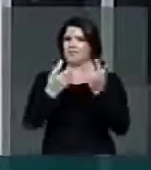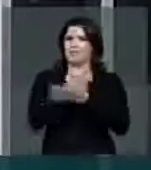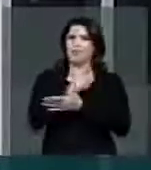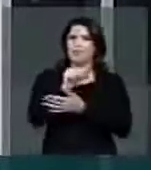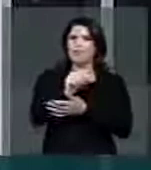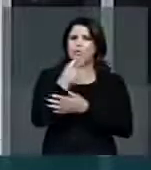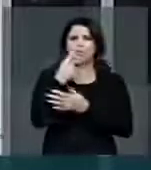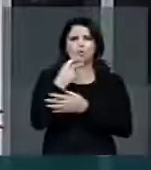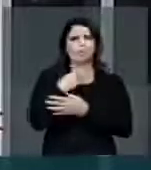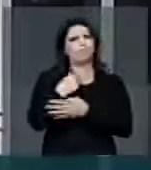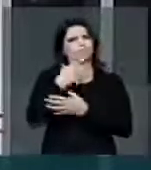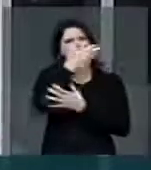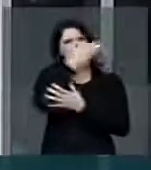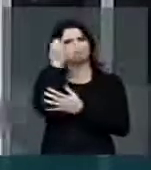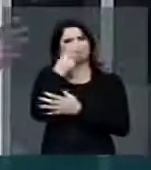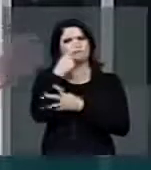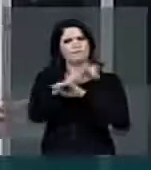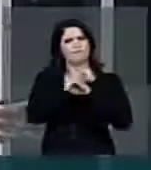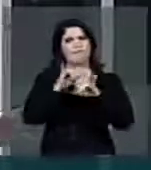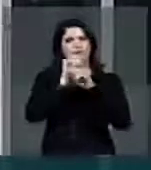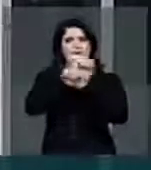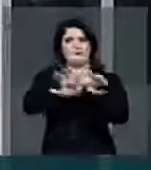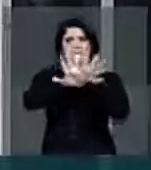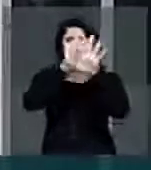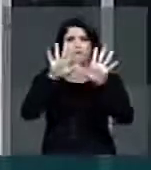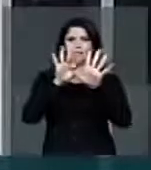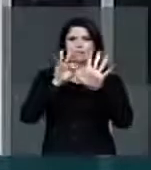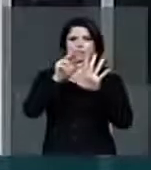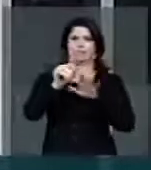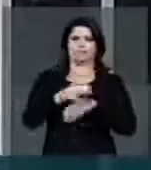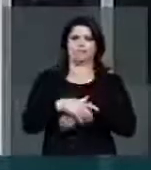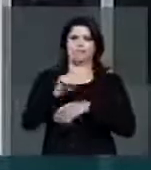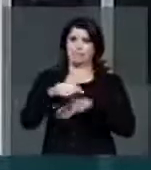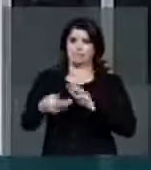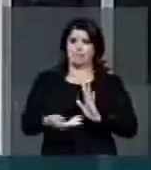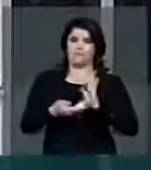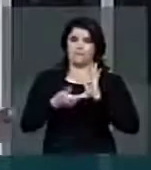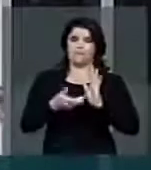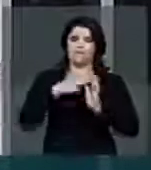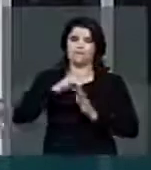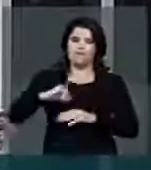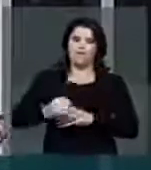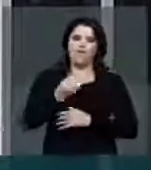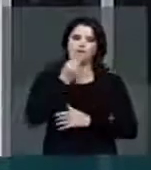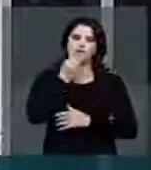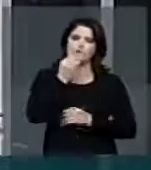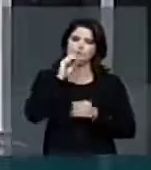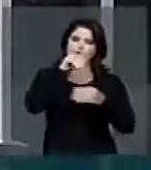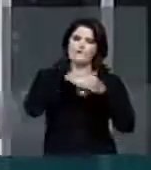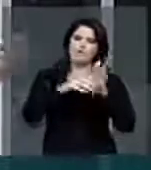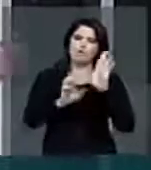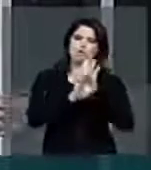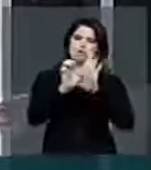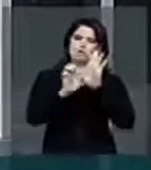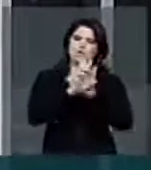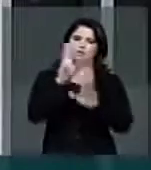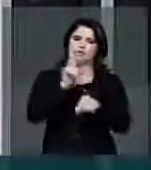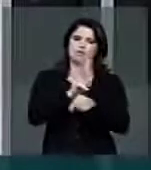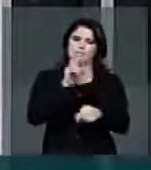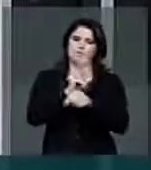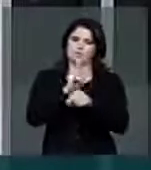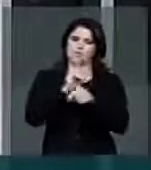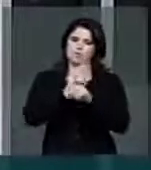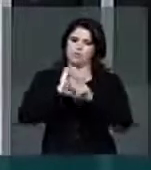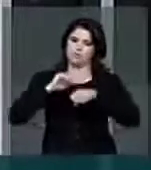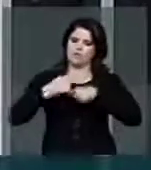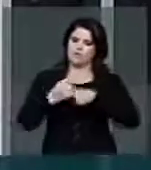pode deixar de ser colocada também de uma maneira muito clara. Essa casa teve a oportunidade de votar o Estatuto de Proteção e Defesa